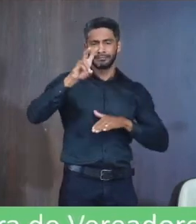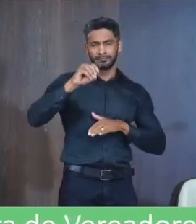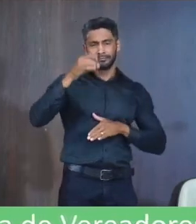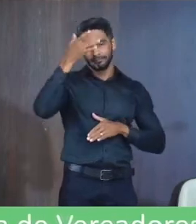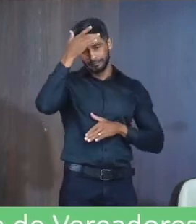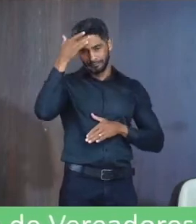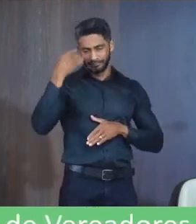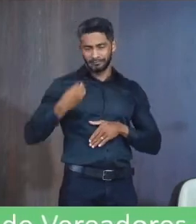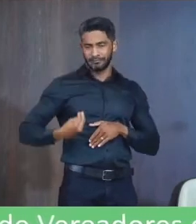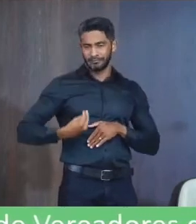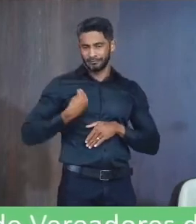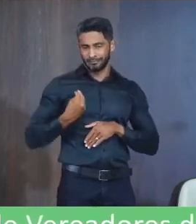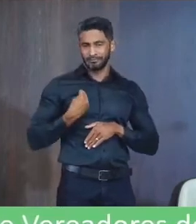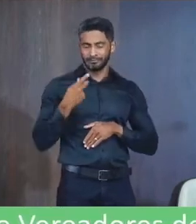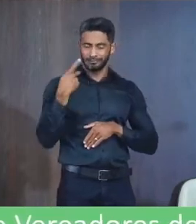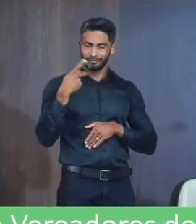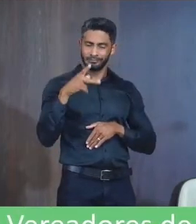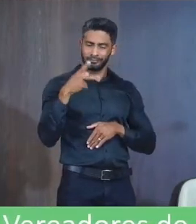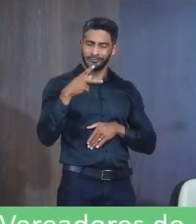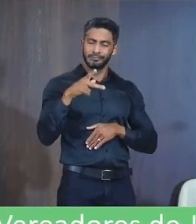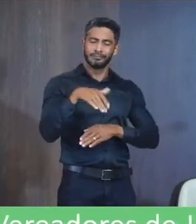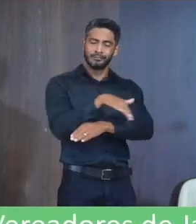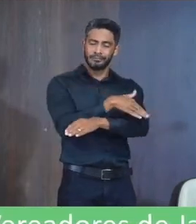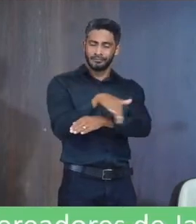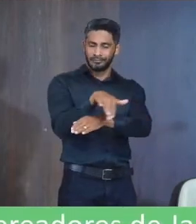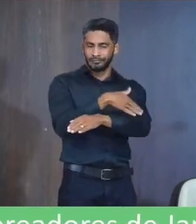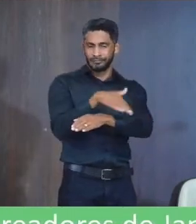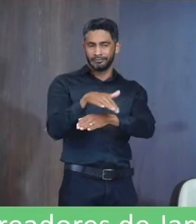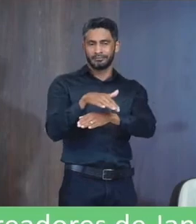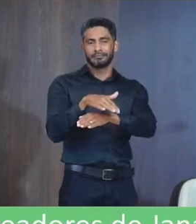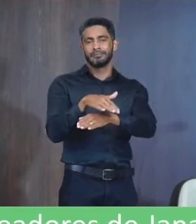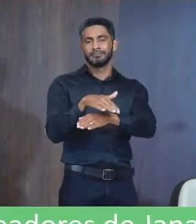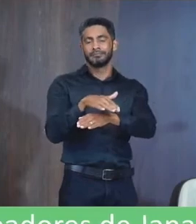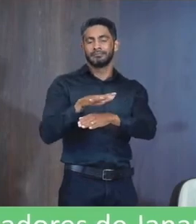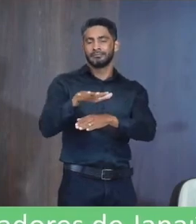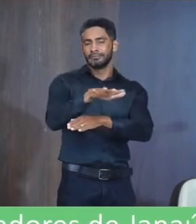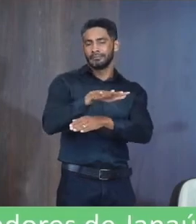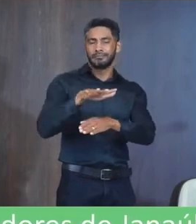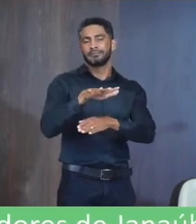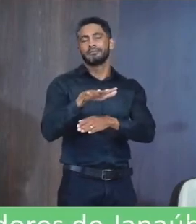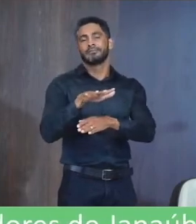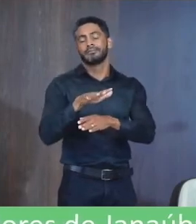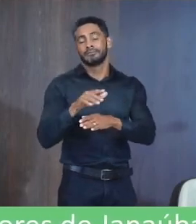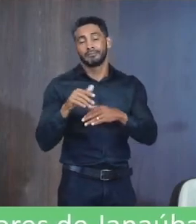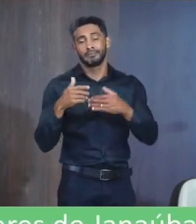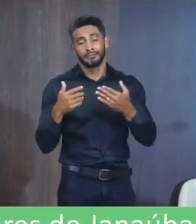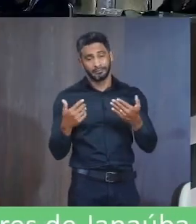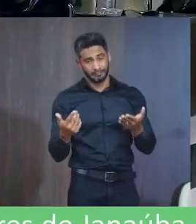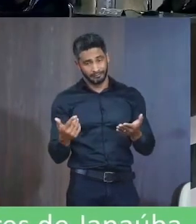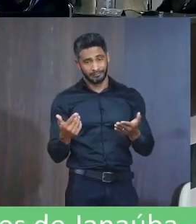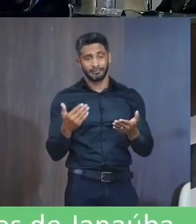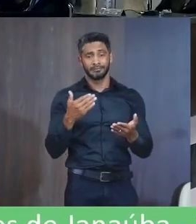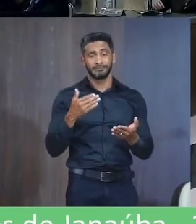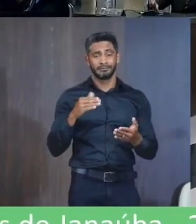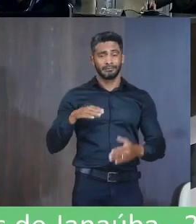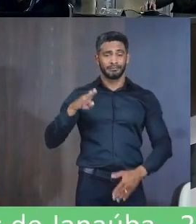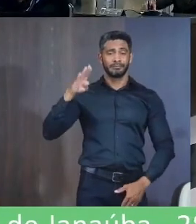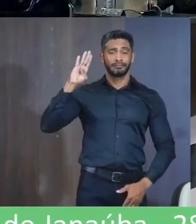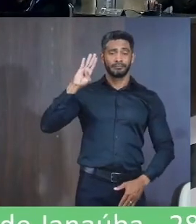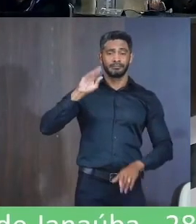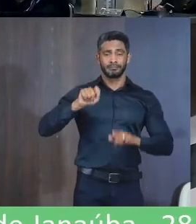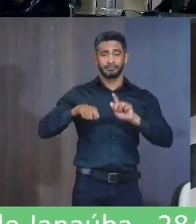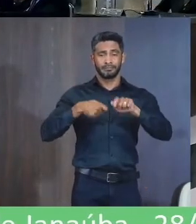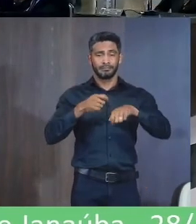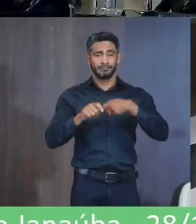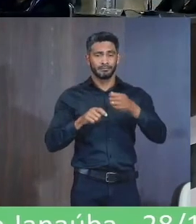pessoas Um aglomerado de pessoas Que moram ali Naquele trecho E desde o início Do mandato De administração